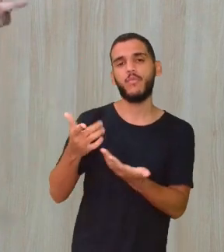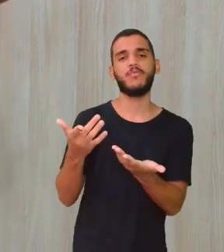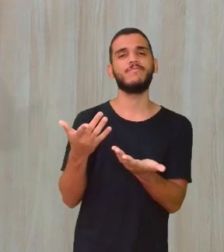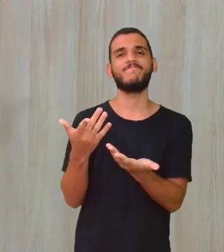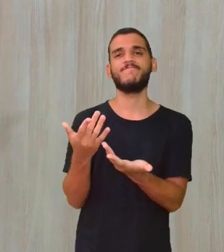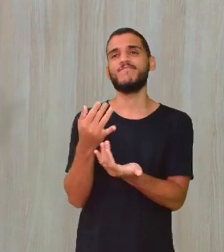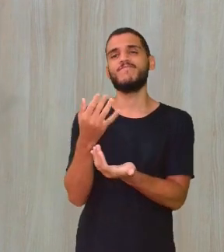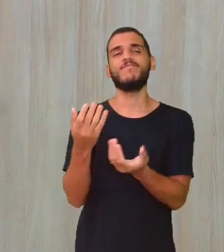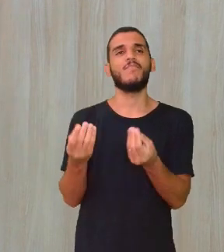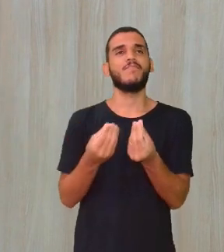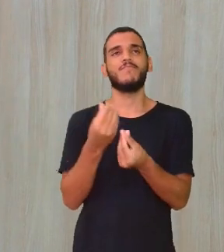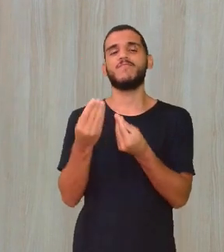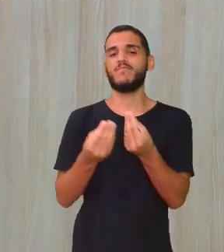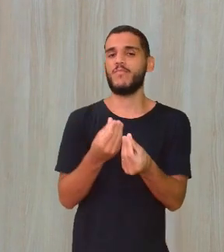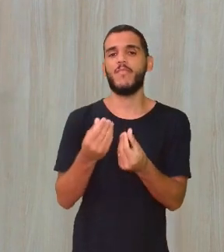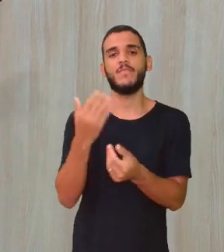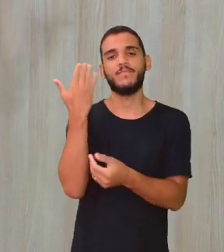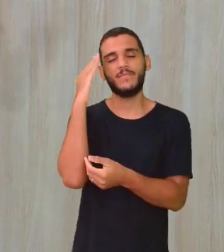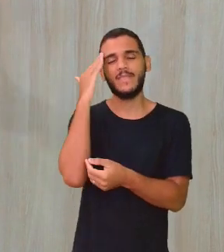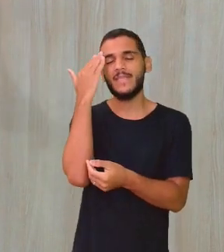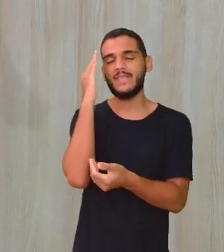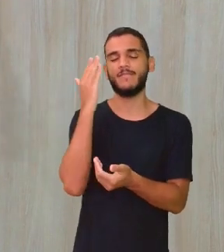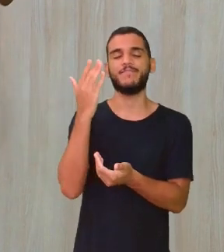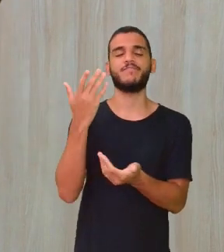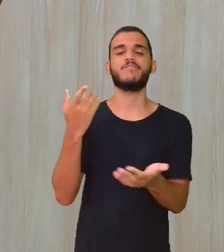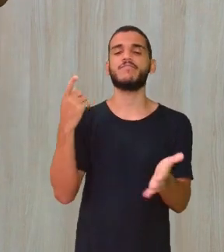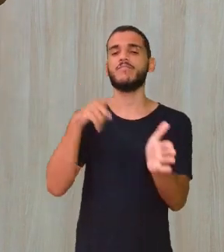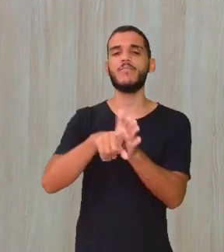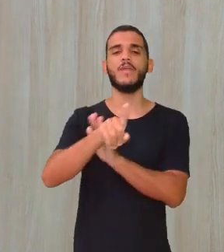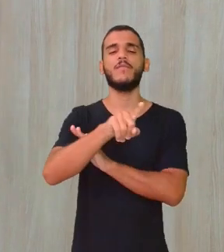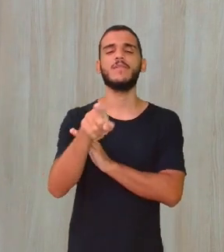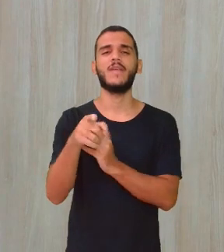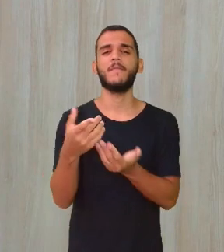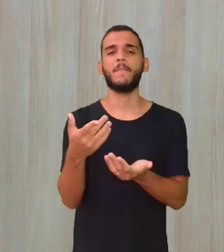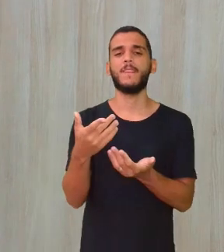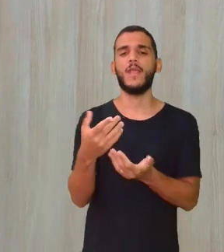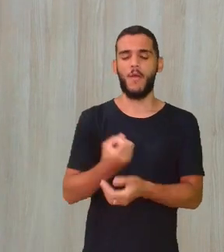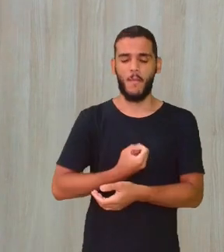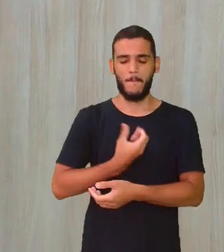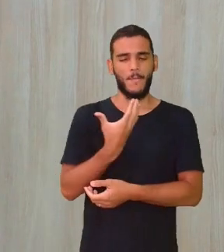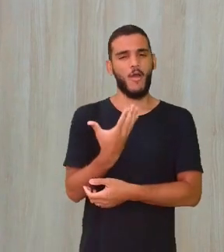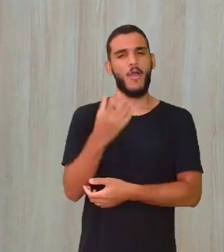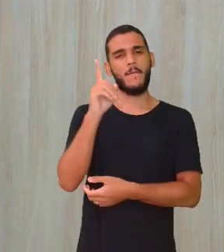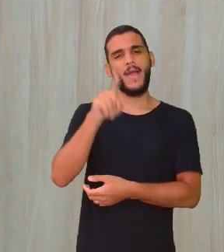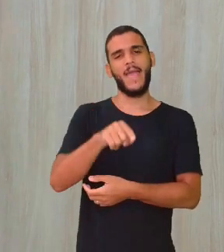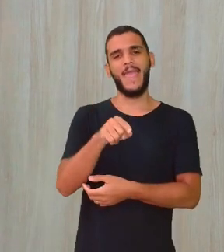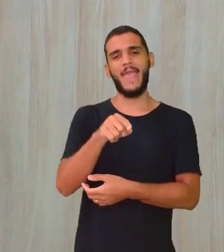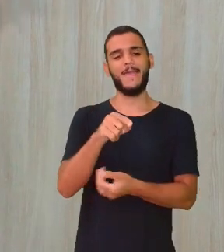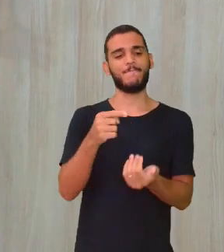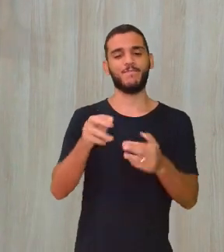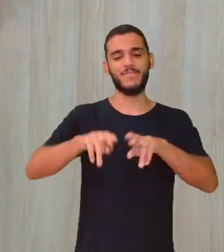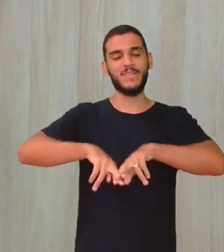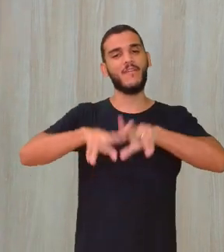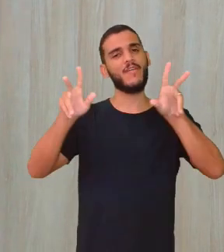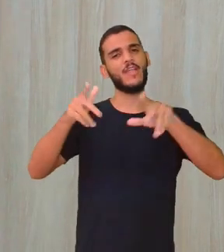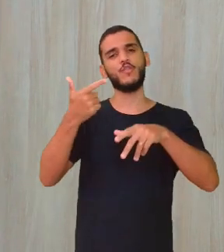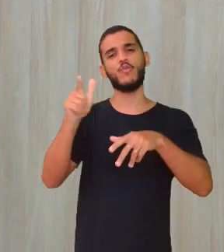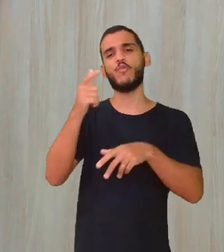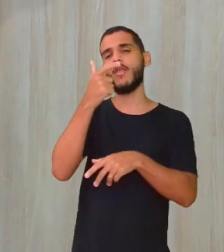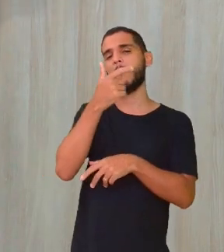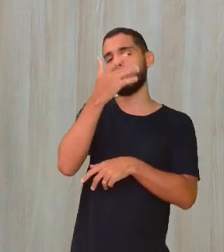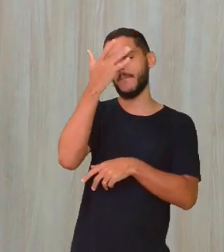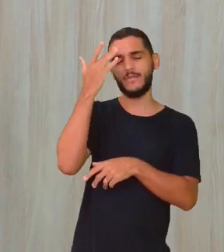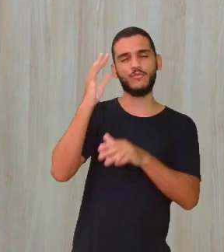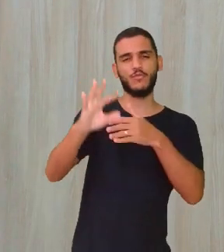prestigiado. Aí eu pergunto, seria esse poema menos relevante do que um poema de Camões, de Fernando